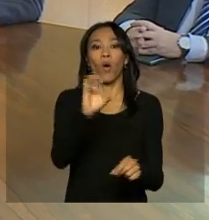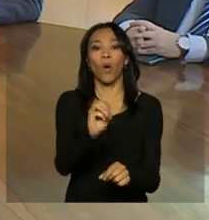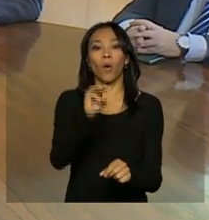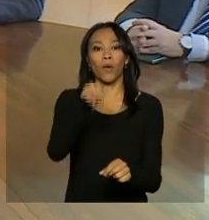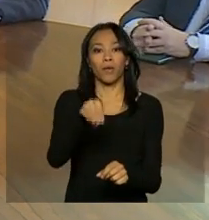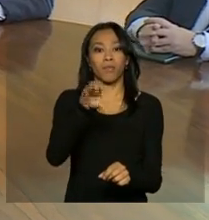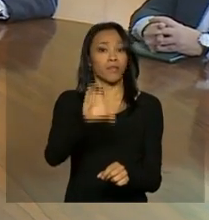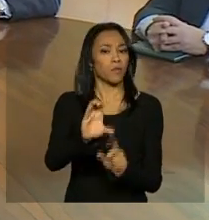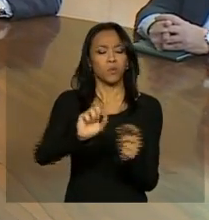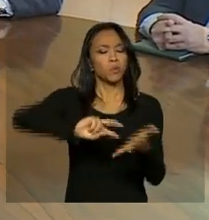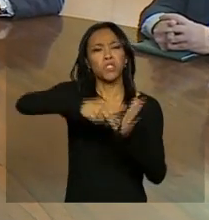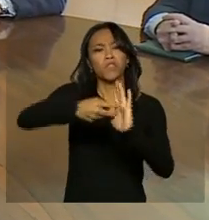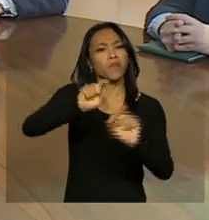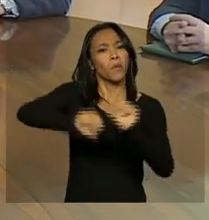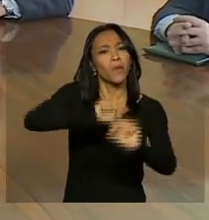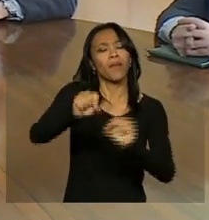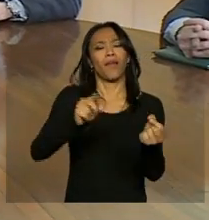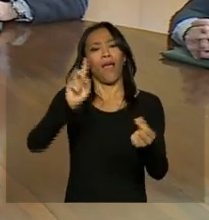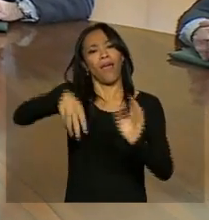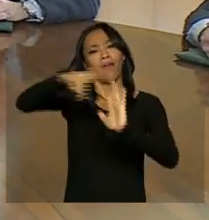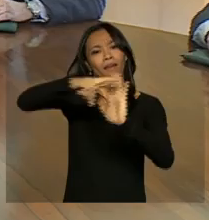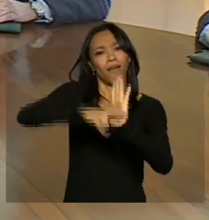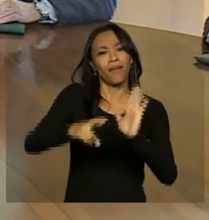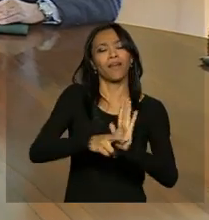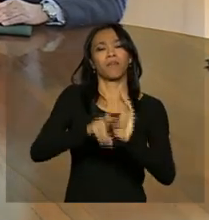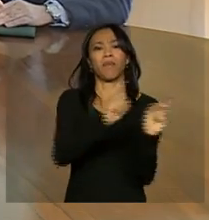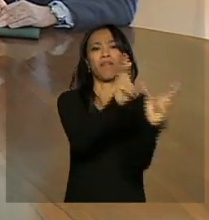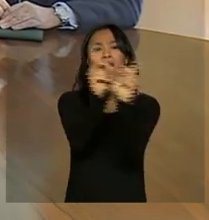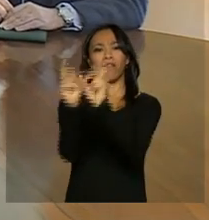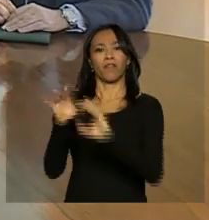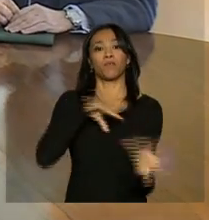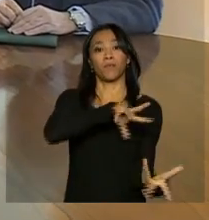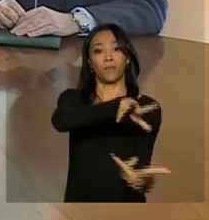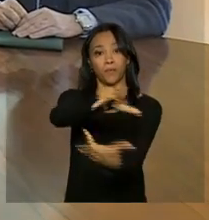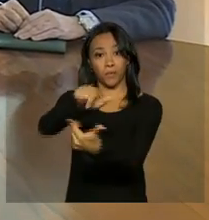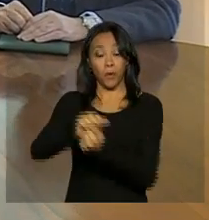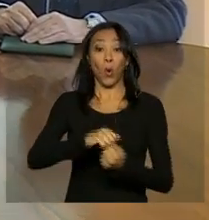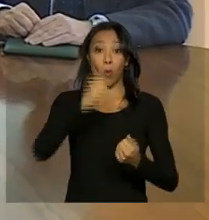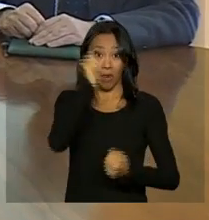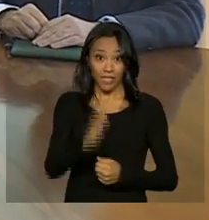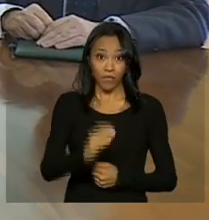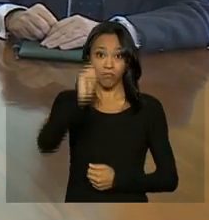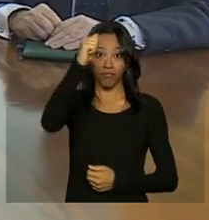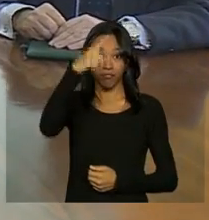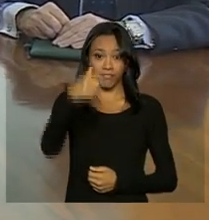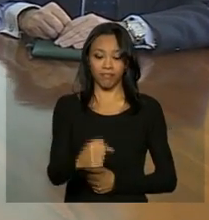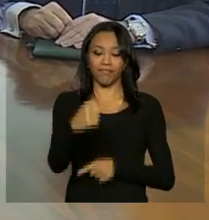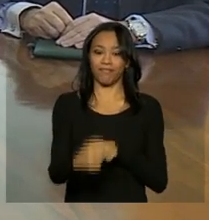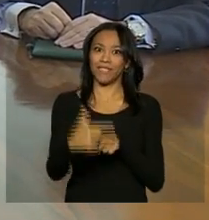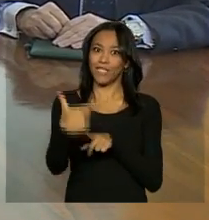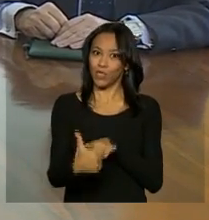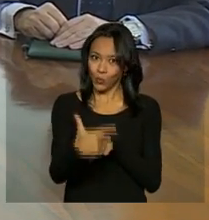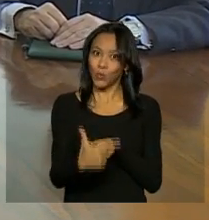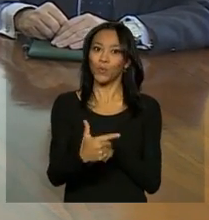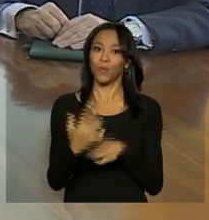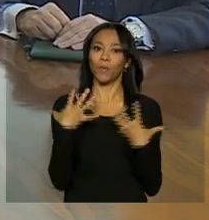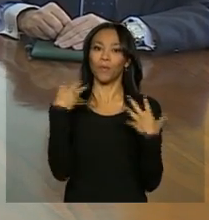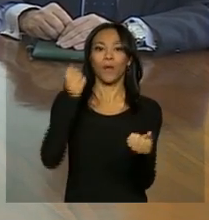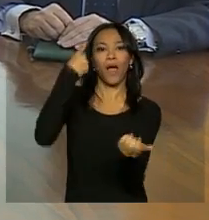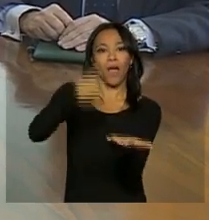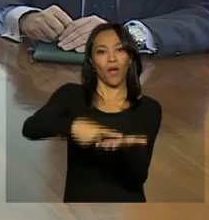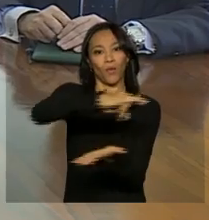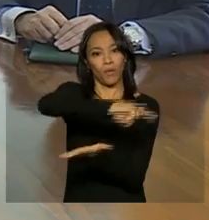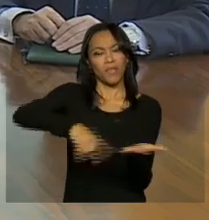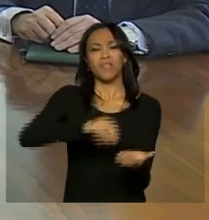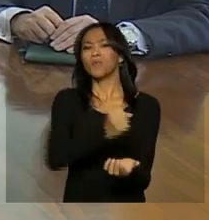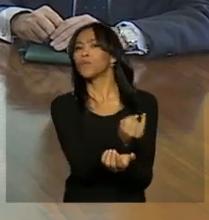que simplifica procedimentos para o comércio internacional. O Brasil foi o 72º país a ratificar o acordo entre os